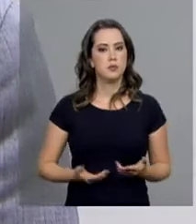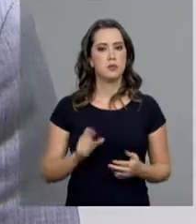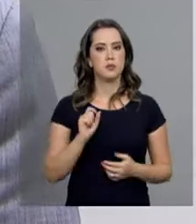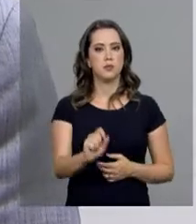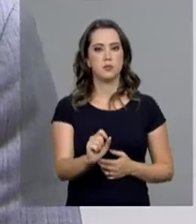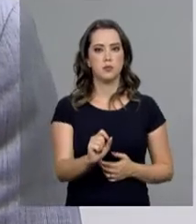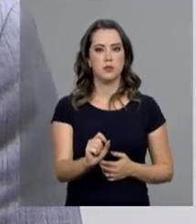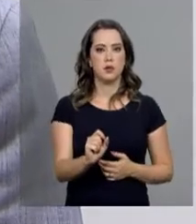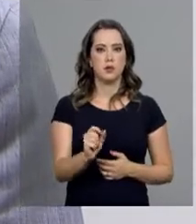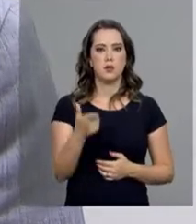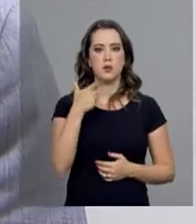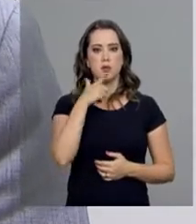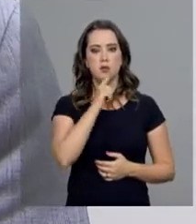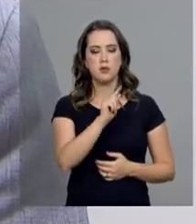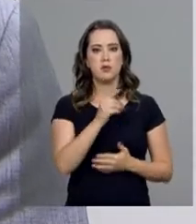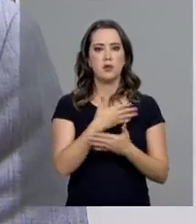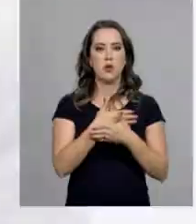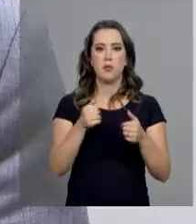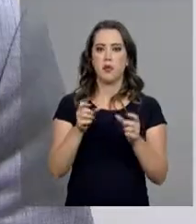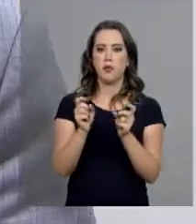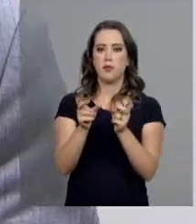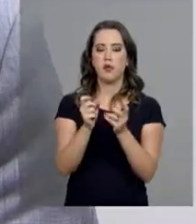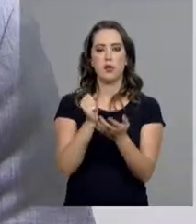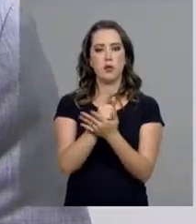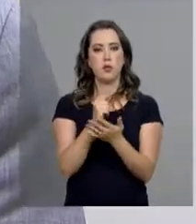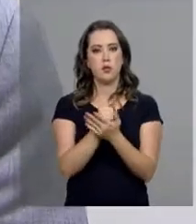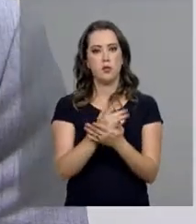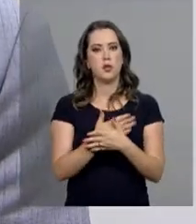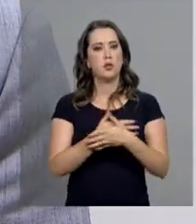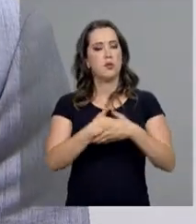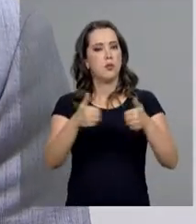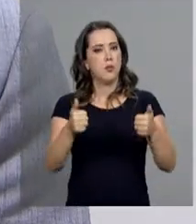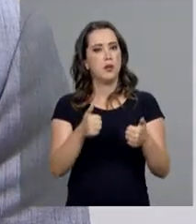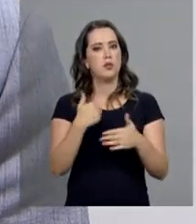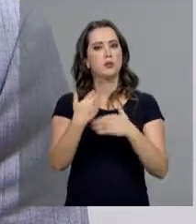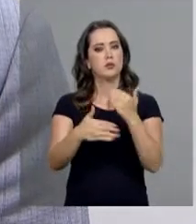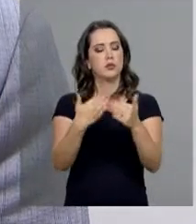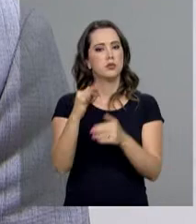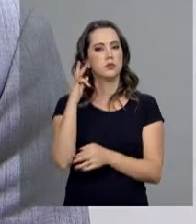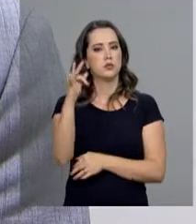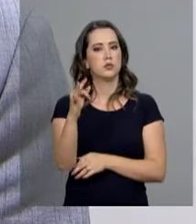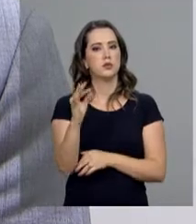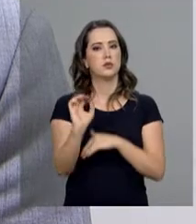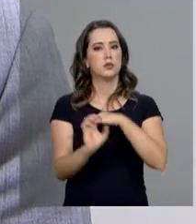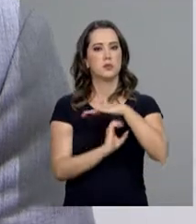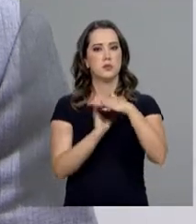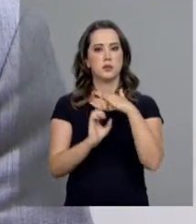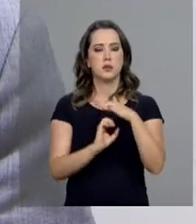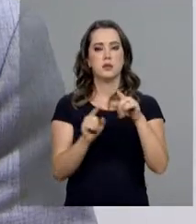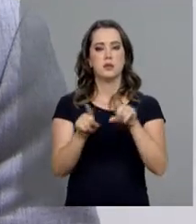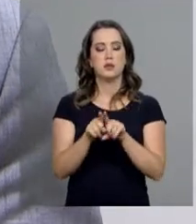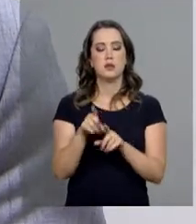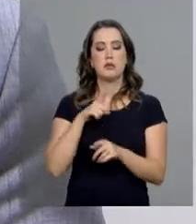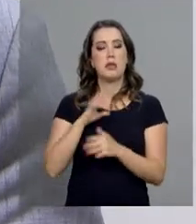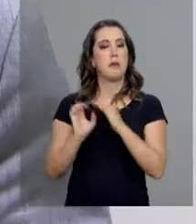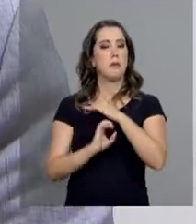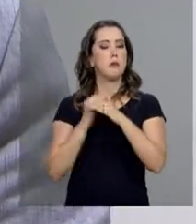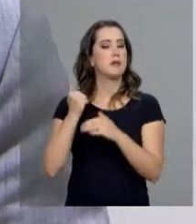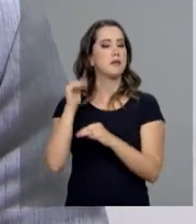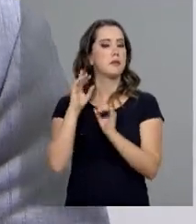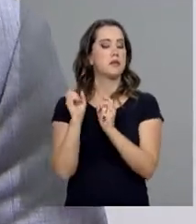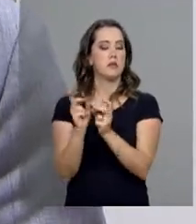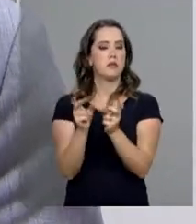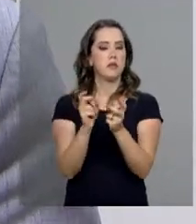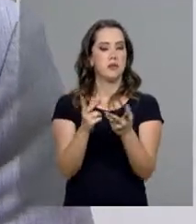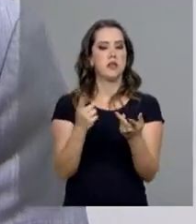alcançar uma melhor competitividade. Com a melhoria da competitividade das empresas, nós vamos ter empresas mais competitivas,